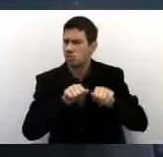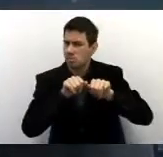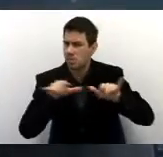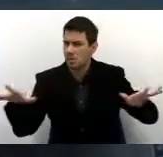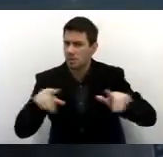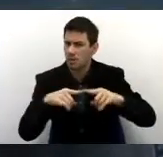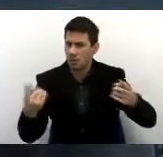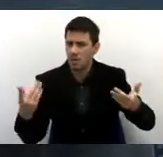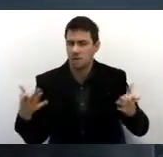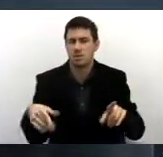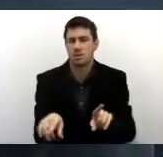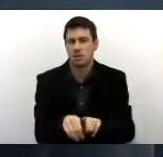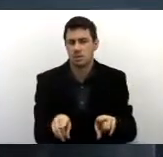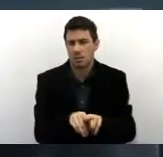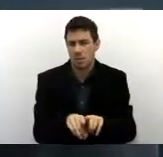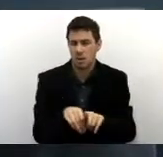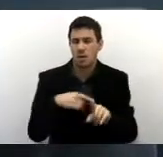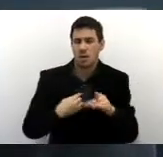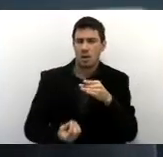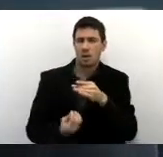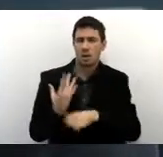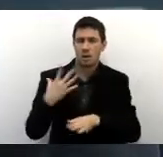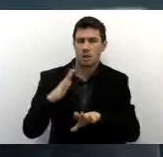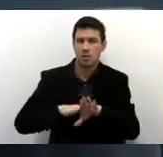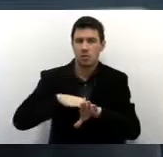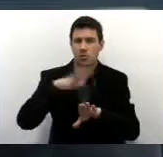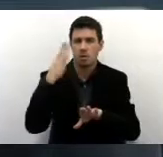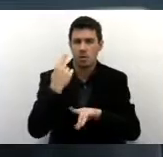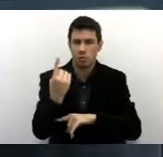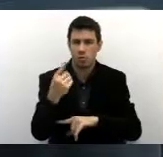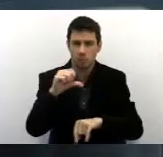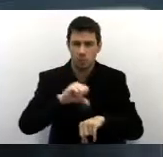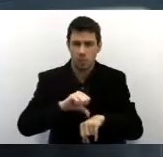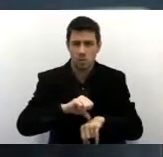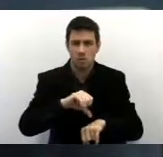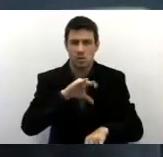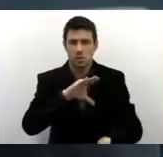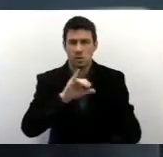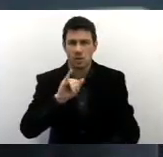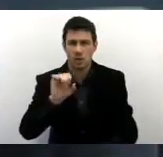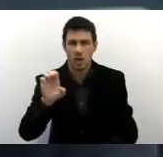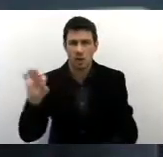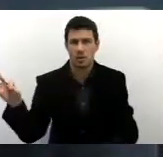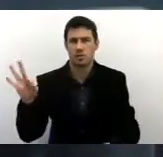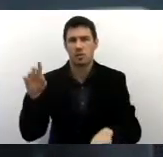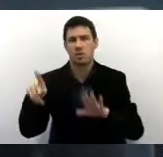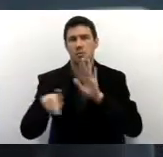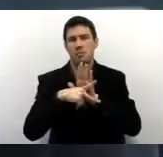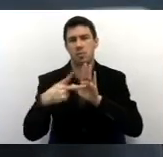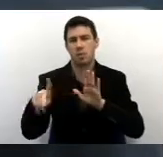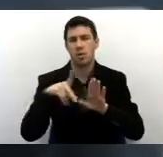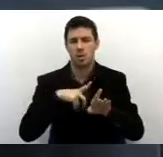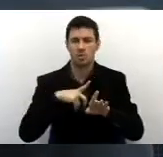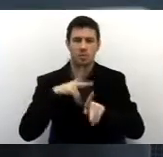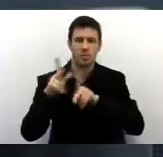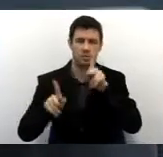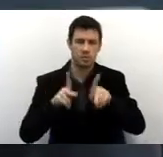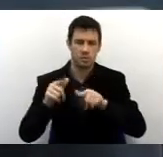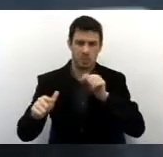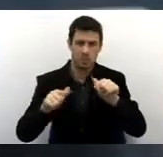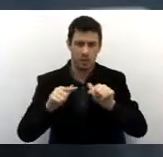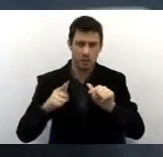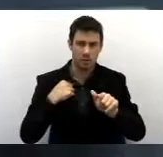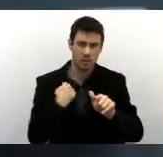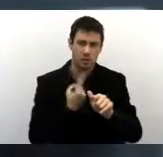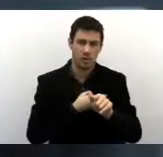atuais, como também a criação de mais um posto do Ciete, que a nossa agência pública de emprego, que semana passada estivemos em